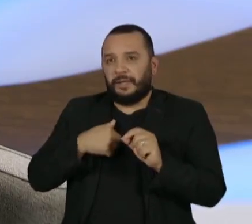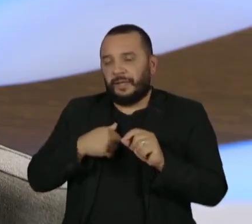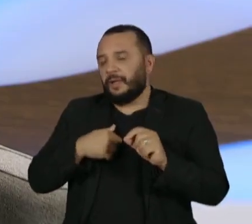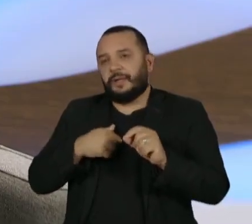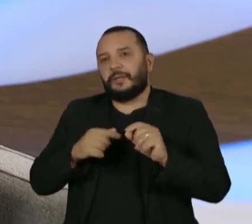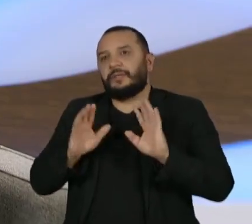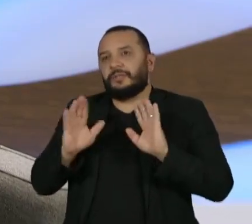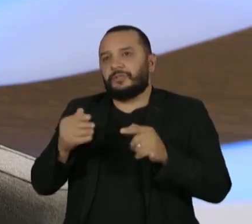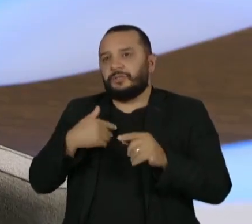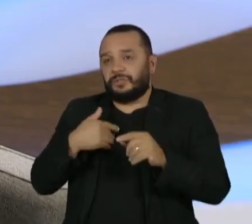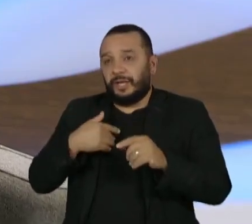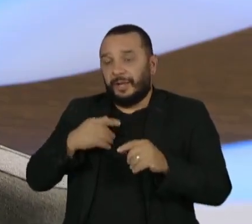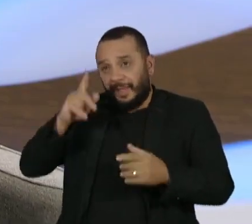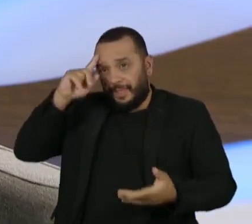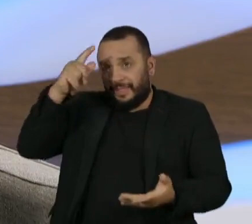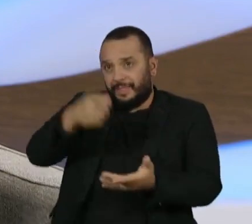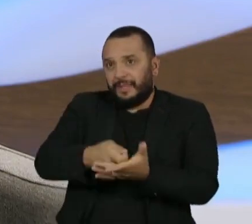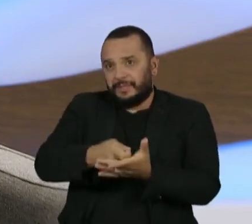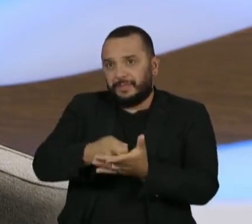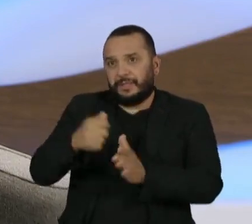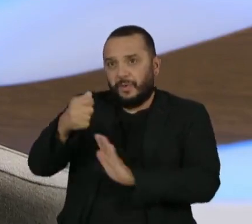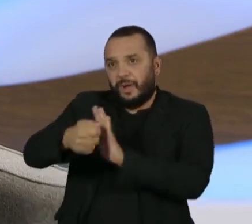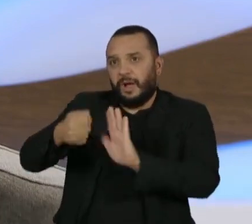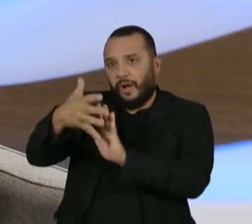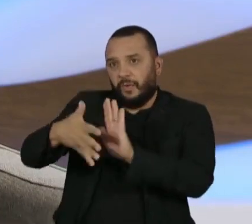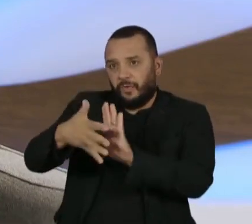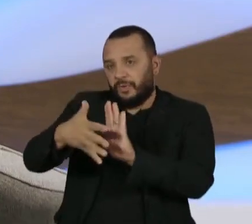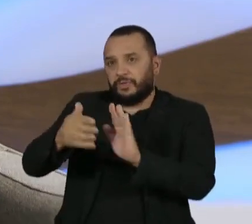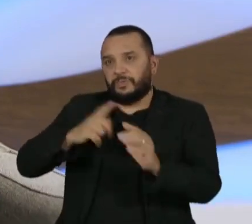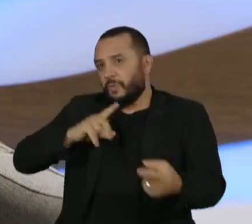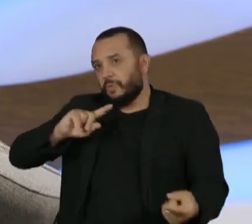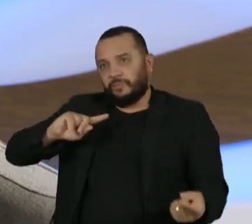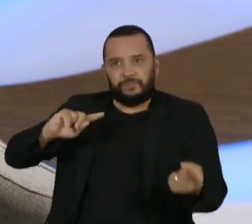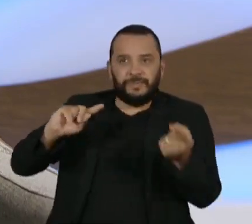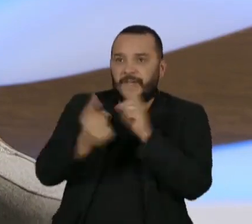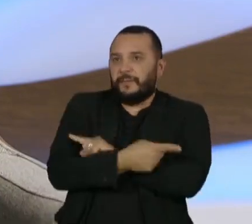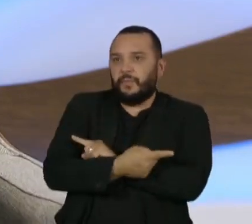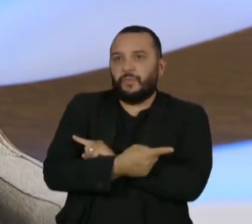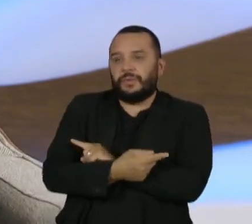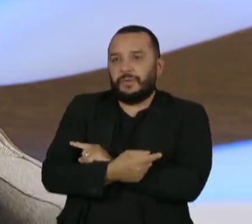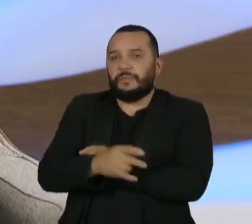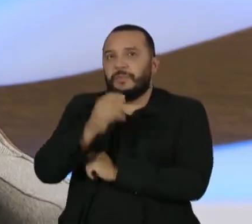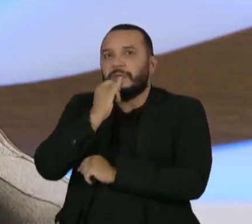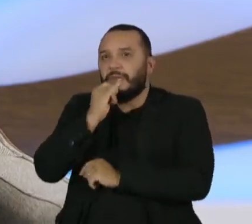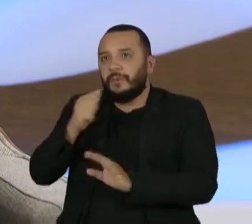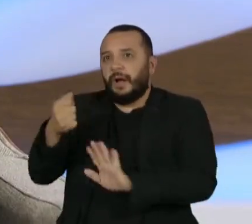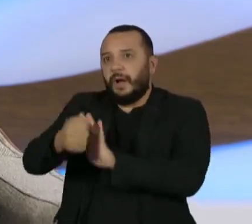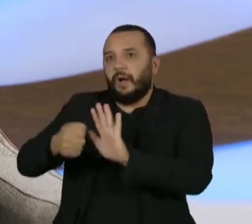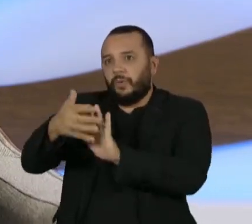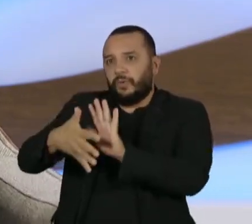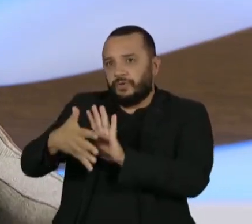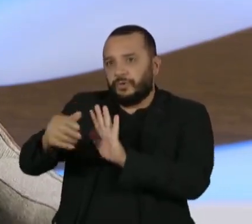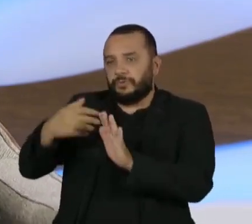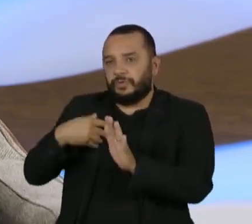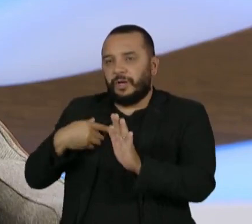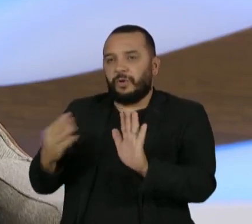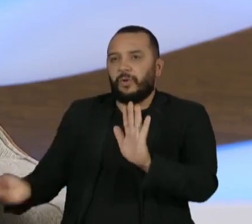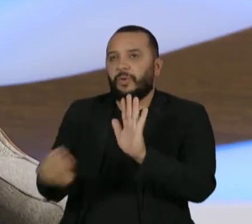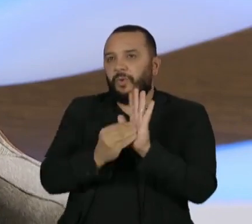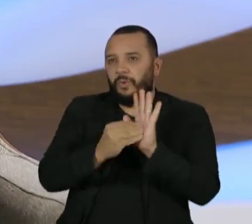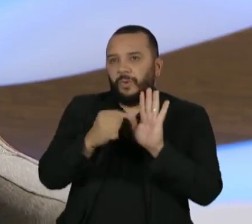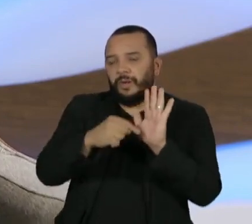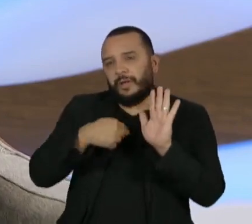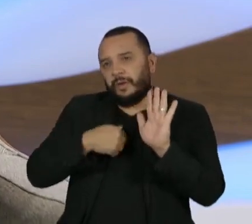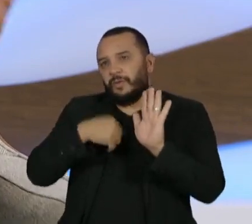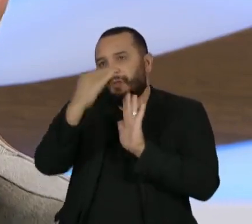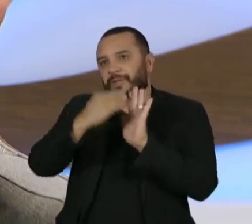reverto uma decisão tomada por um algoritmo que, por exemplo, me botou numa lista de devedores quando eu não era. Como é a